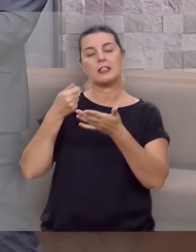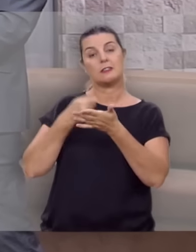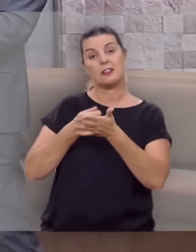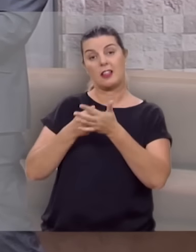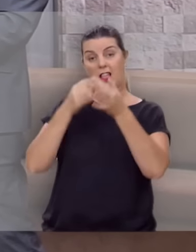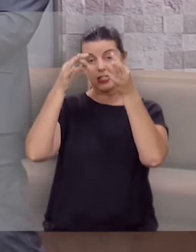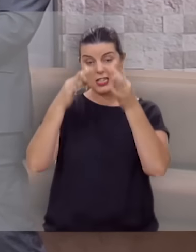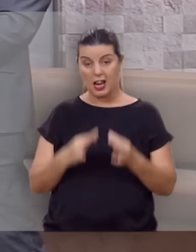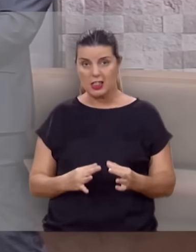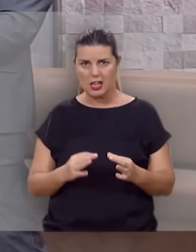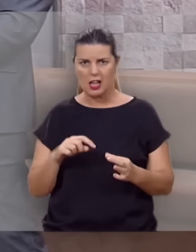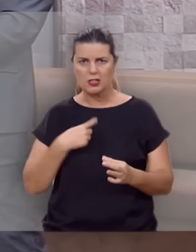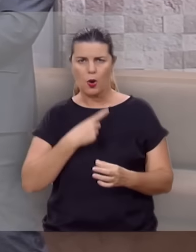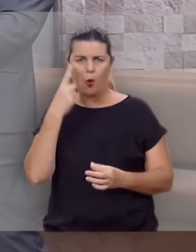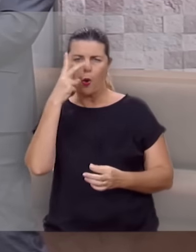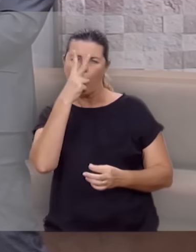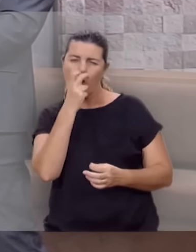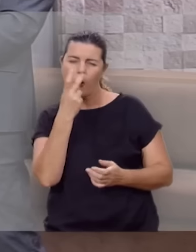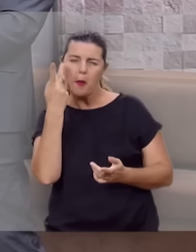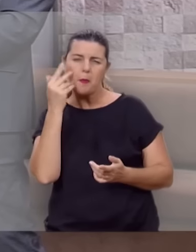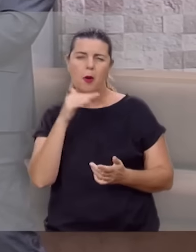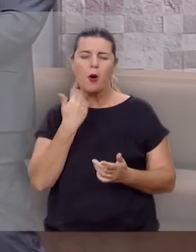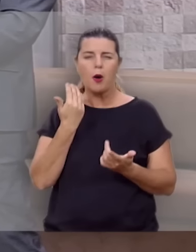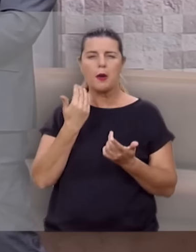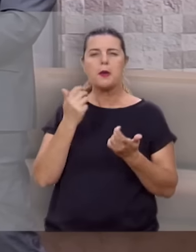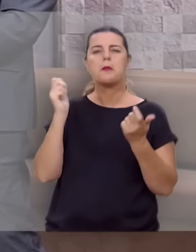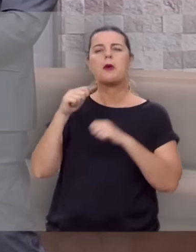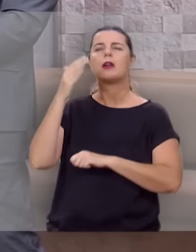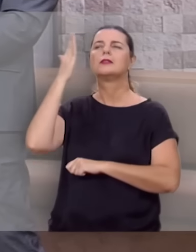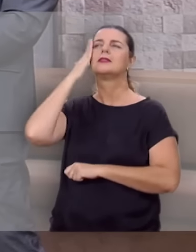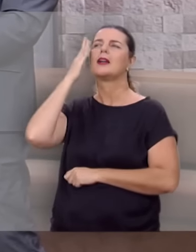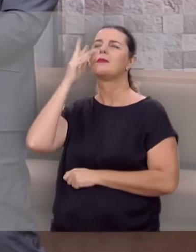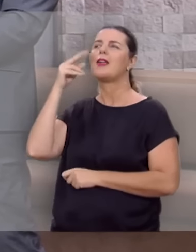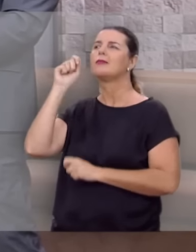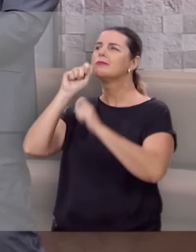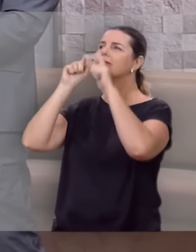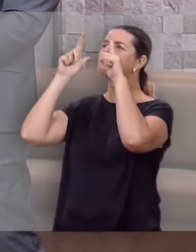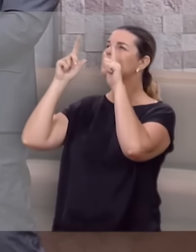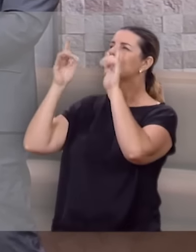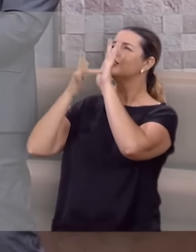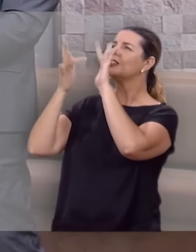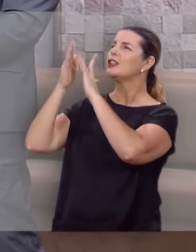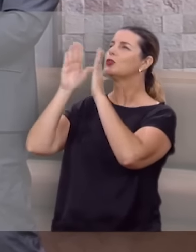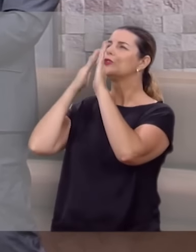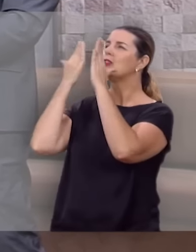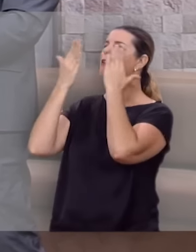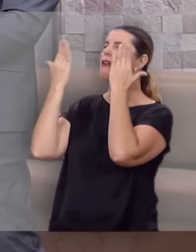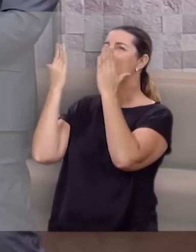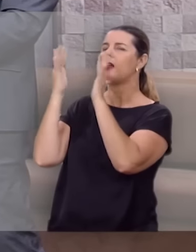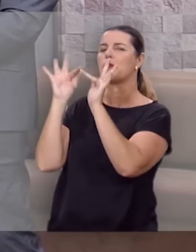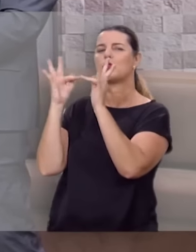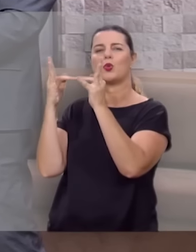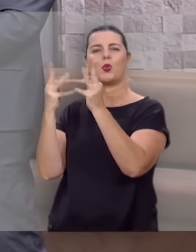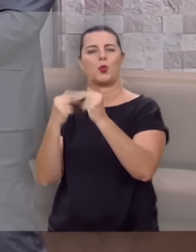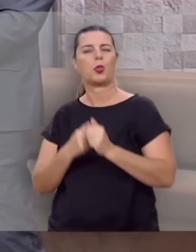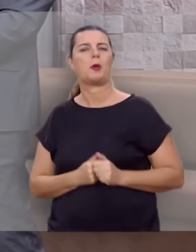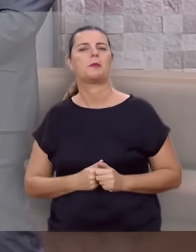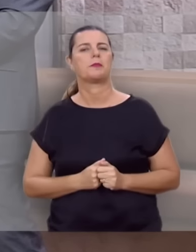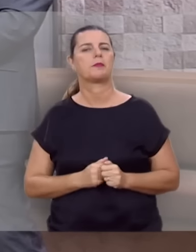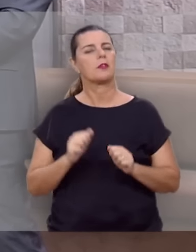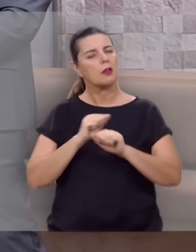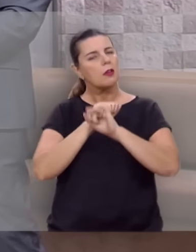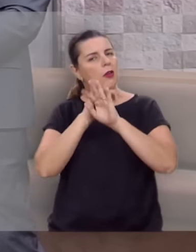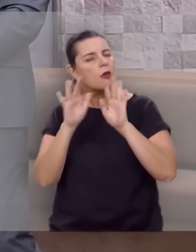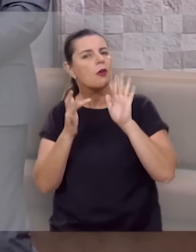de que ainda que os nossos olhos se fechem para a história, eles se abrirão para a eternidade e Jesus enxugará de nossos olhos toda a noite.